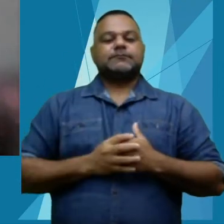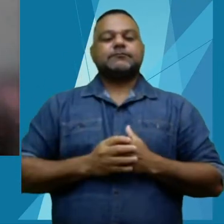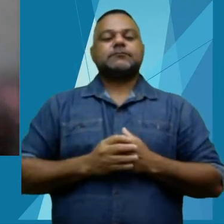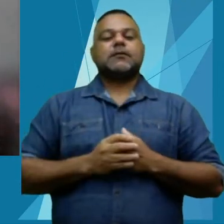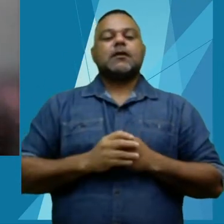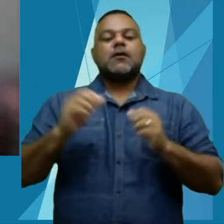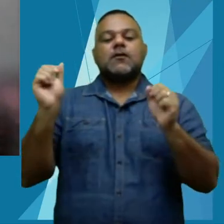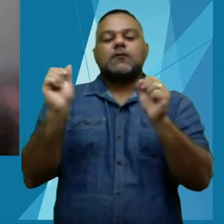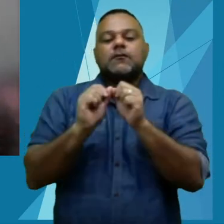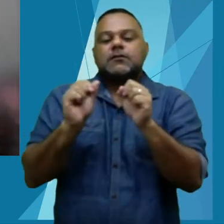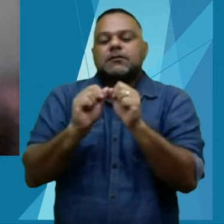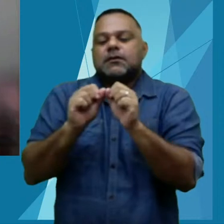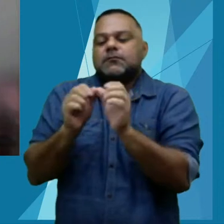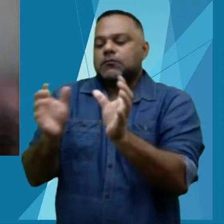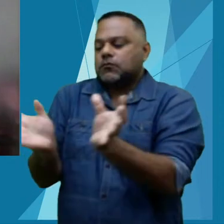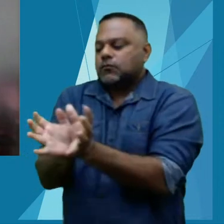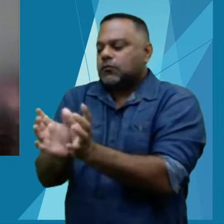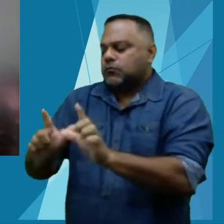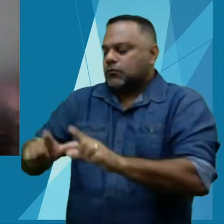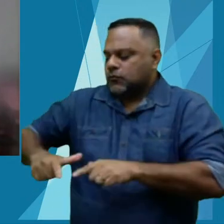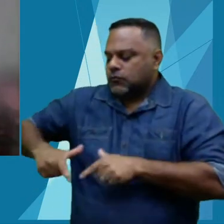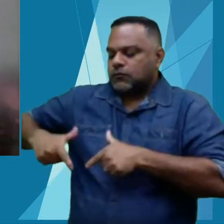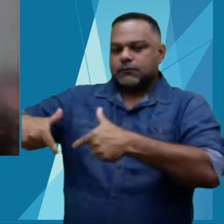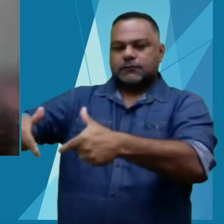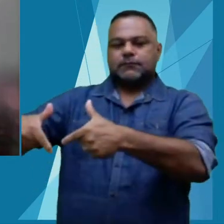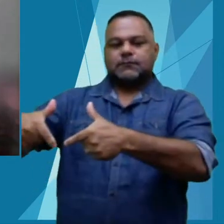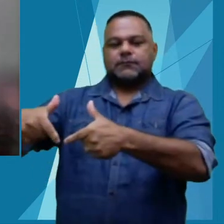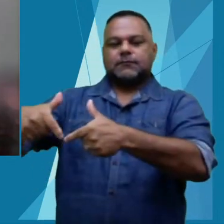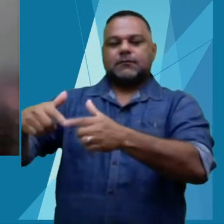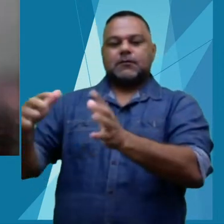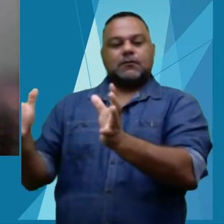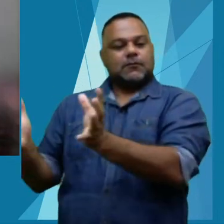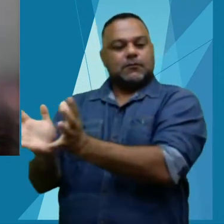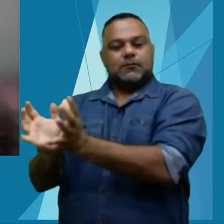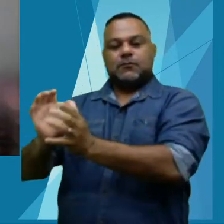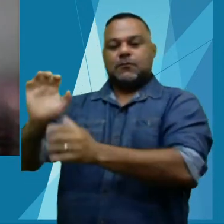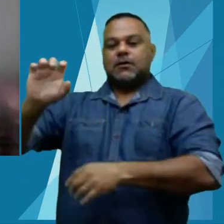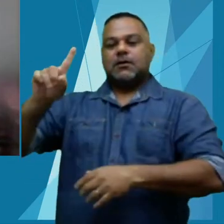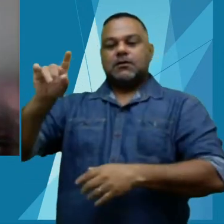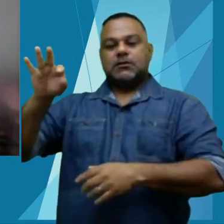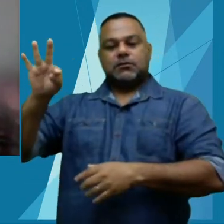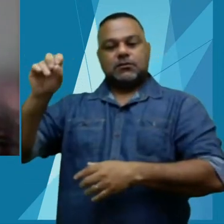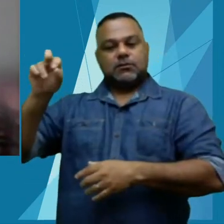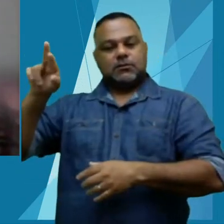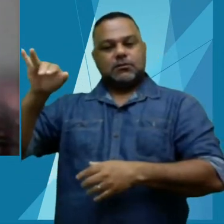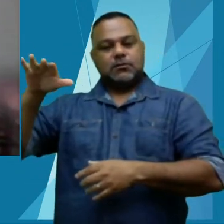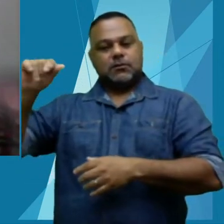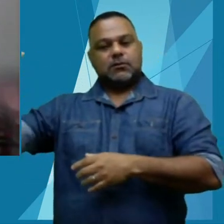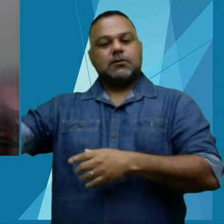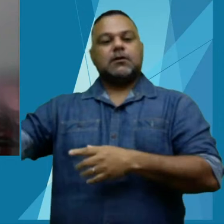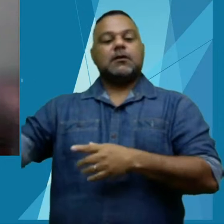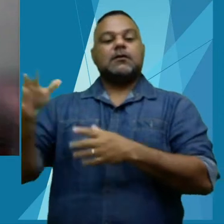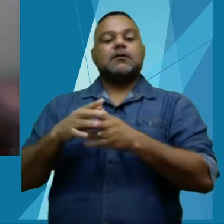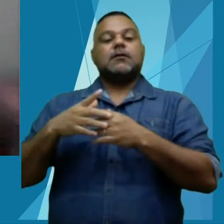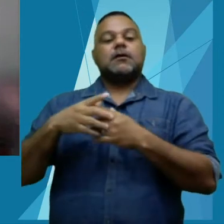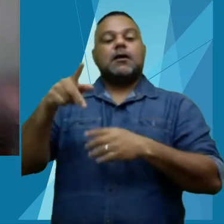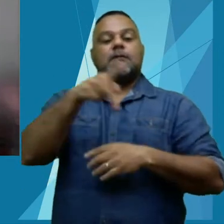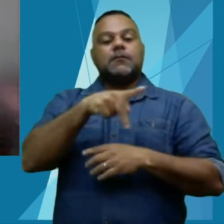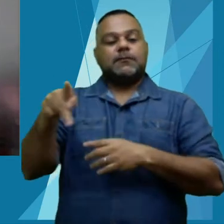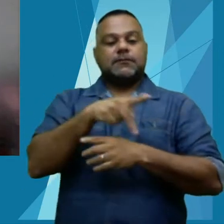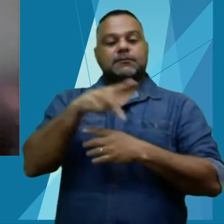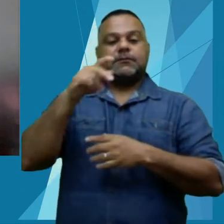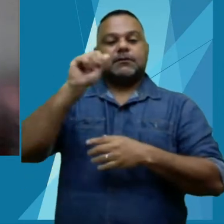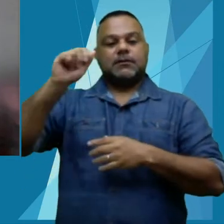fizemos uma força-tarefa entre o Comitê Editorial da Revista, aqui representado pela professora Ana Carla